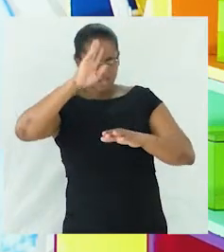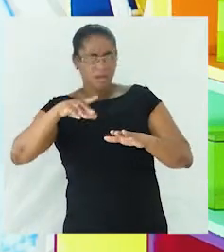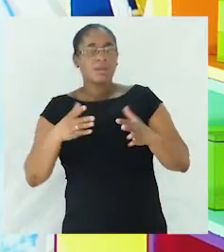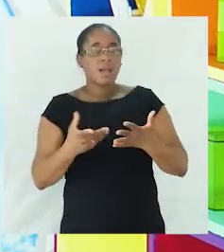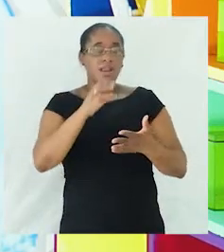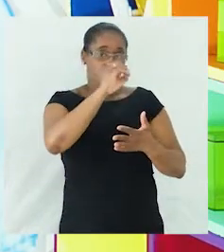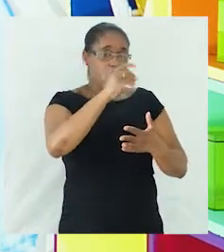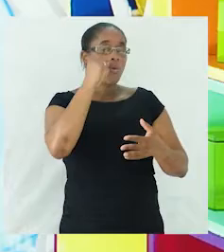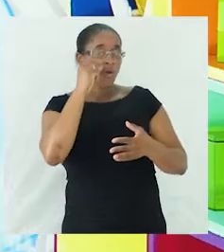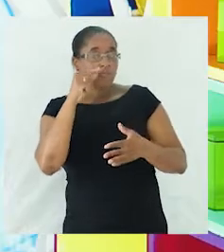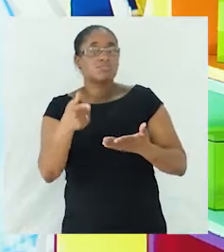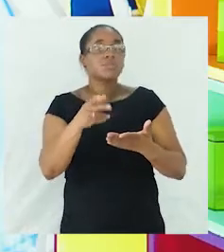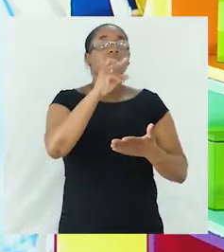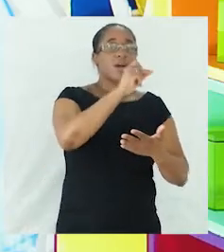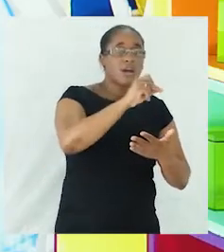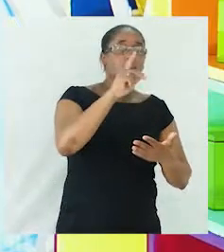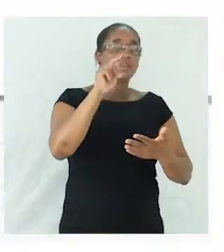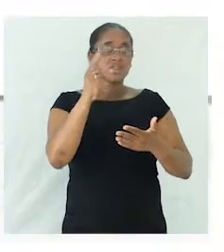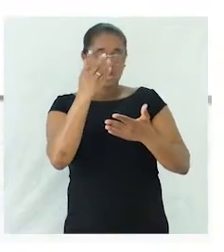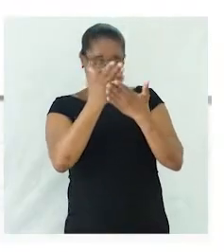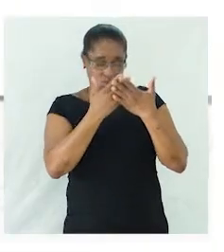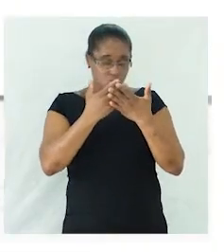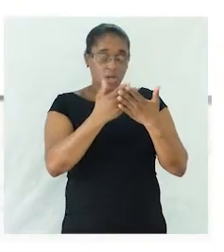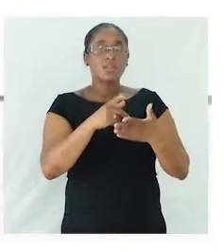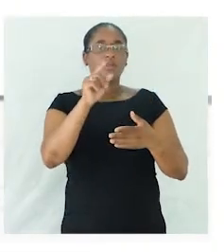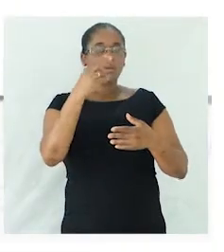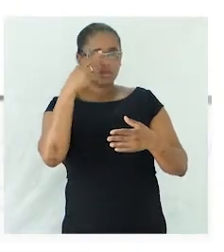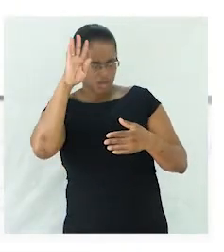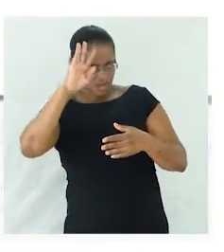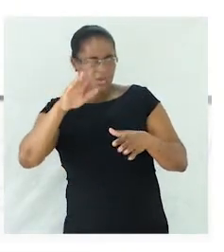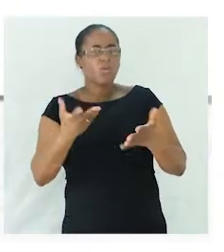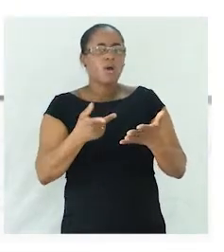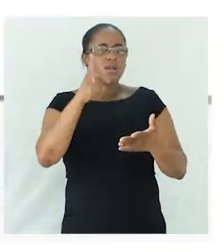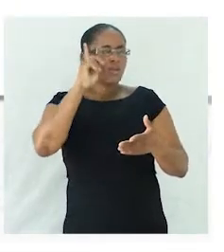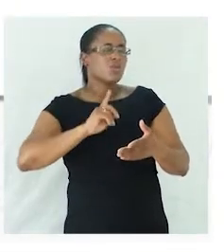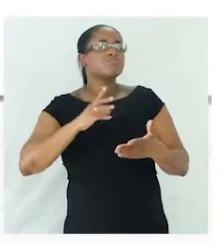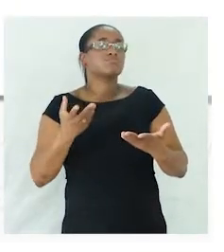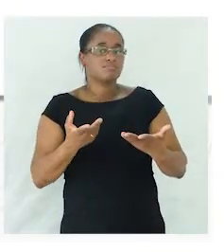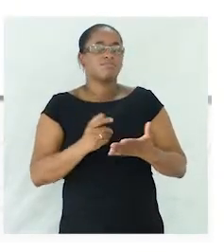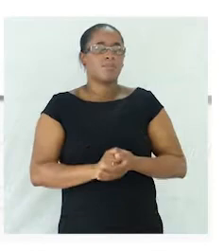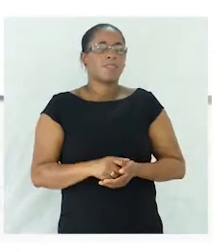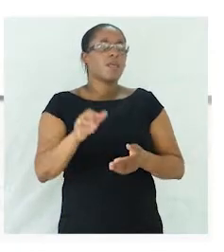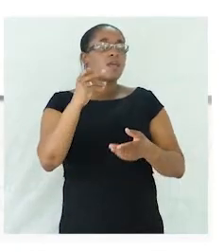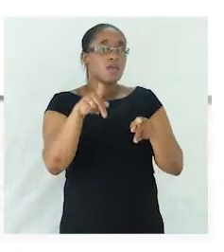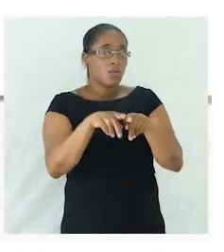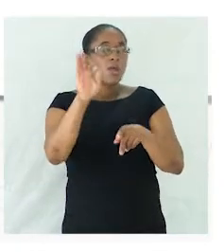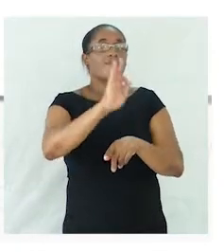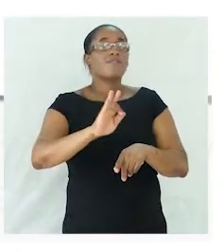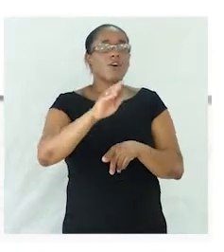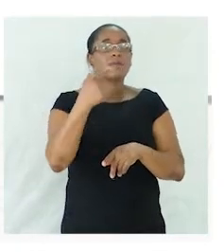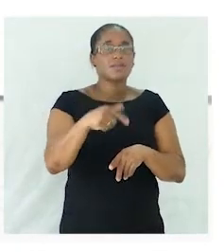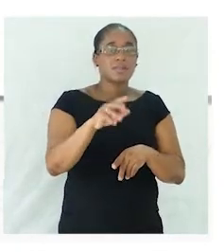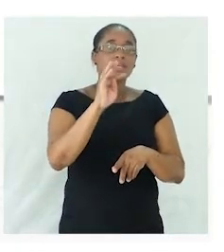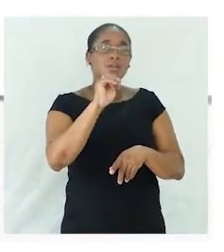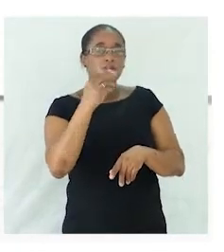poder determinar qual é o gênero. Da mesma forma, existem substantivos que só